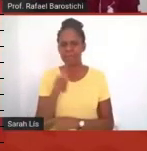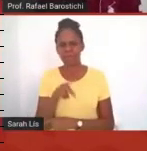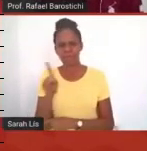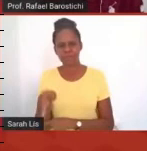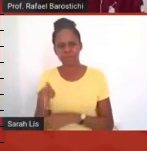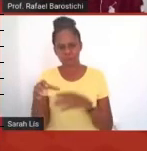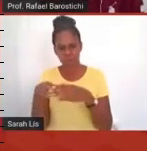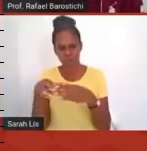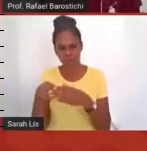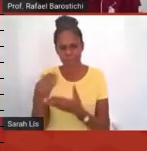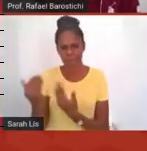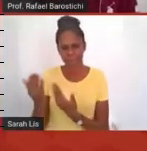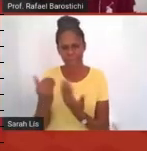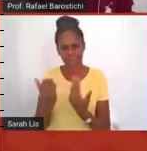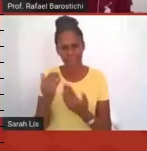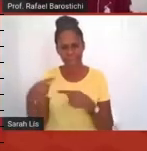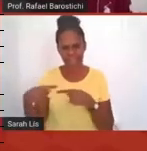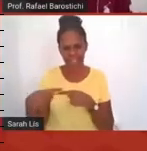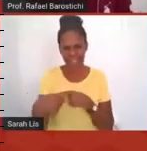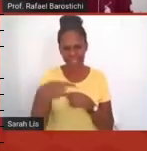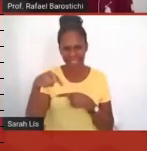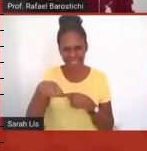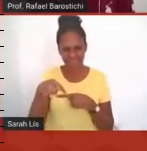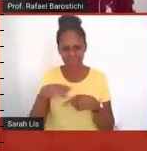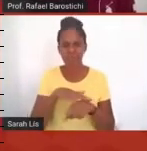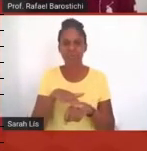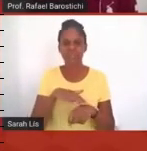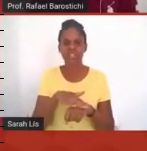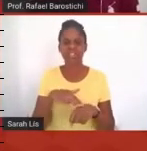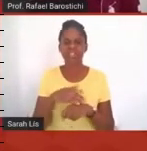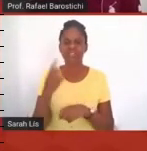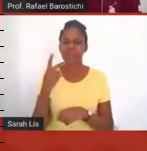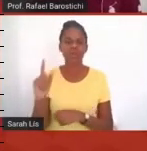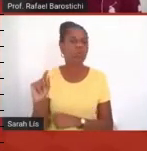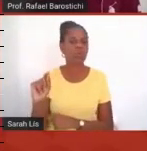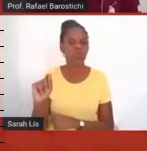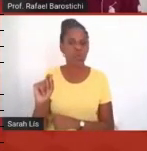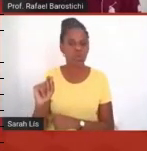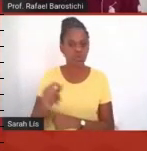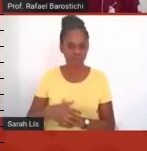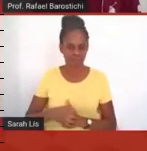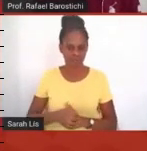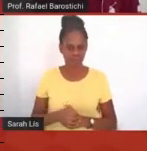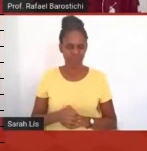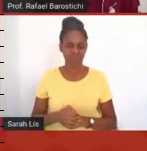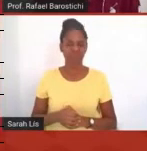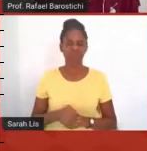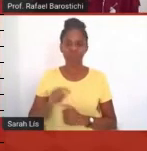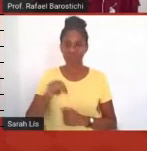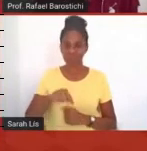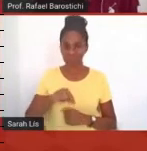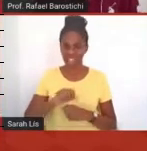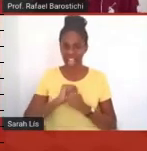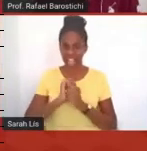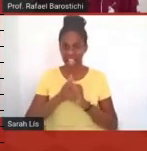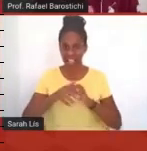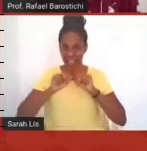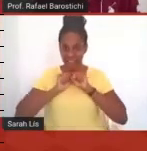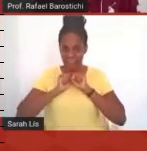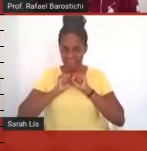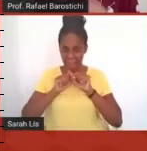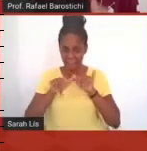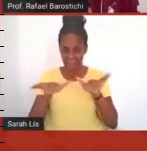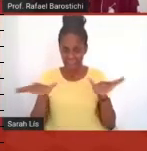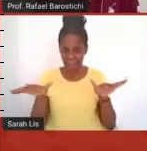grupo essa semana e dizíamos que olha que essa pandemia vai embora mas